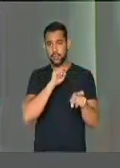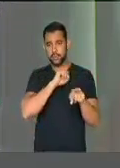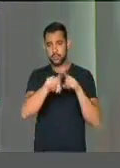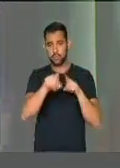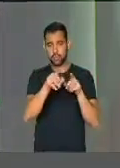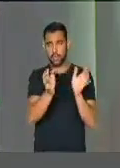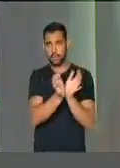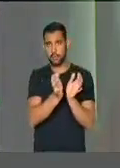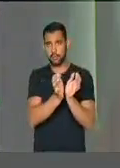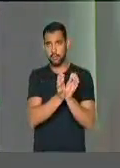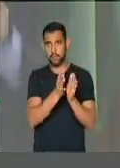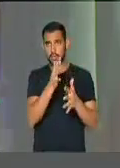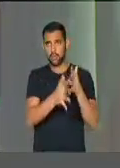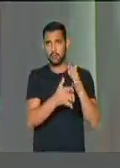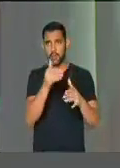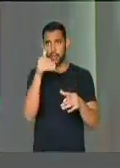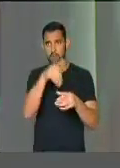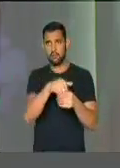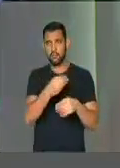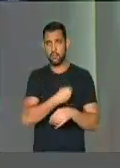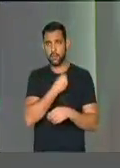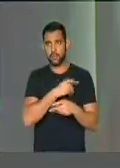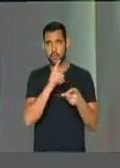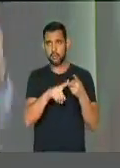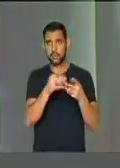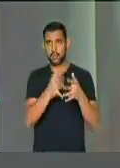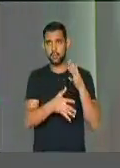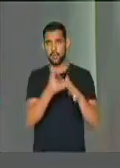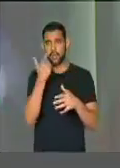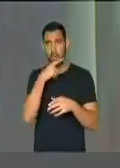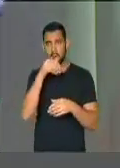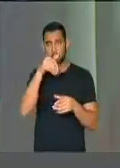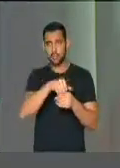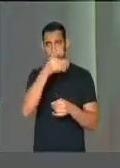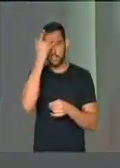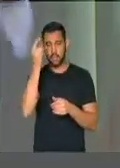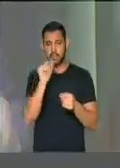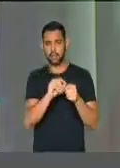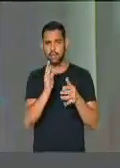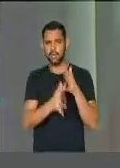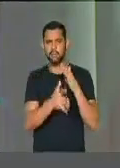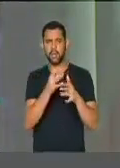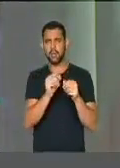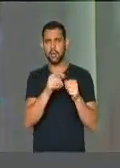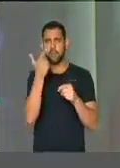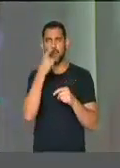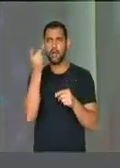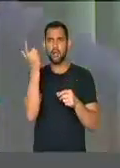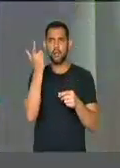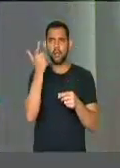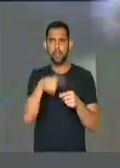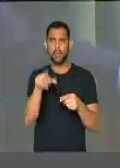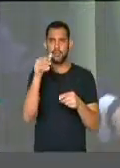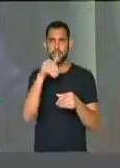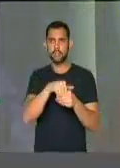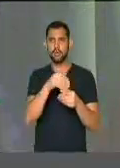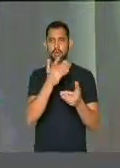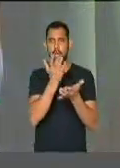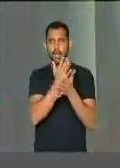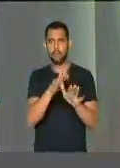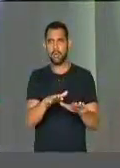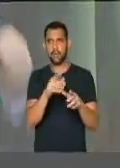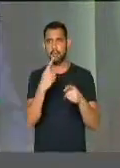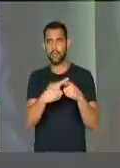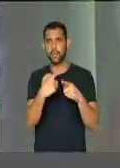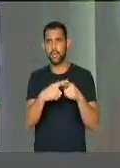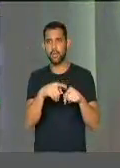expulsar, inviabilizar a eleição, inviabilizar a candidatura, inviabilizar até uma reeleição, destituir,